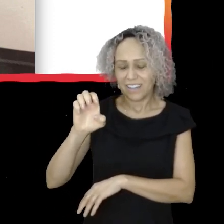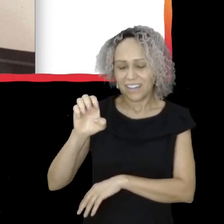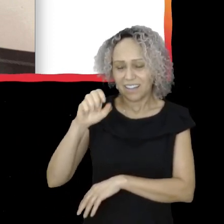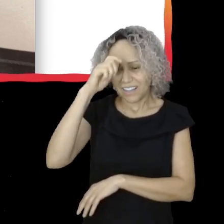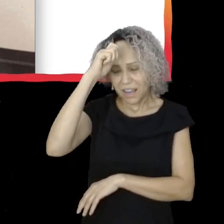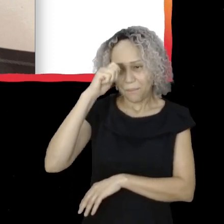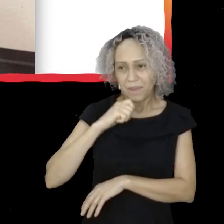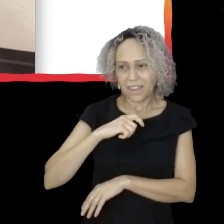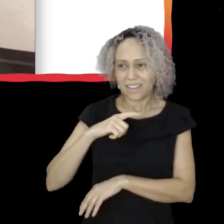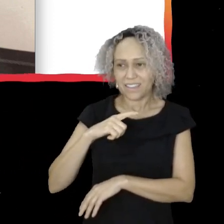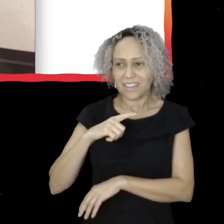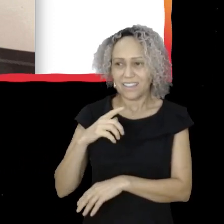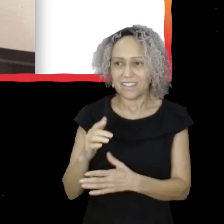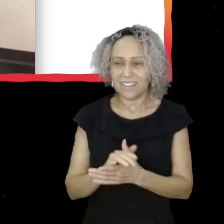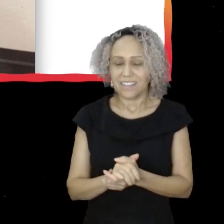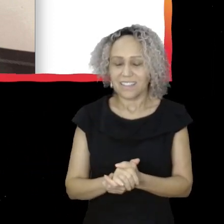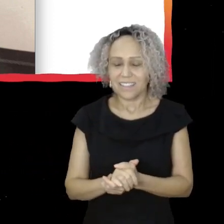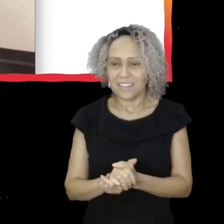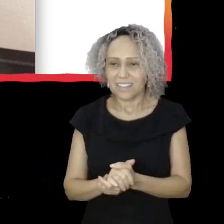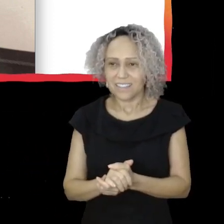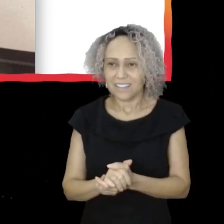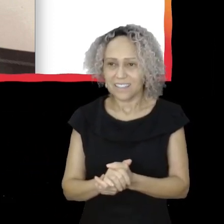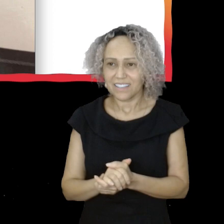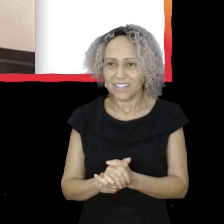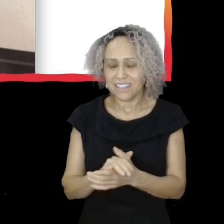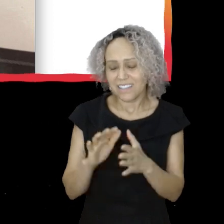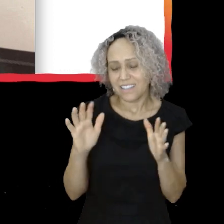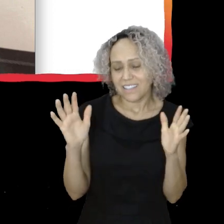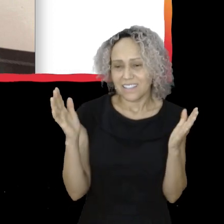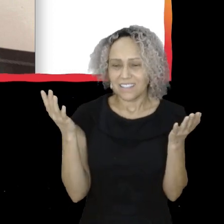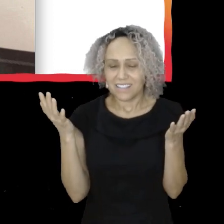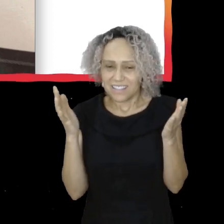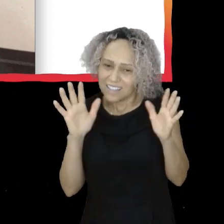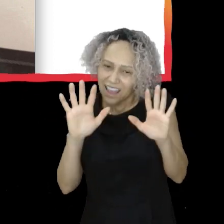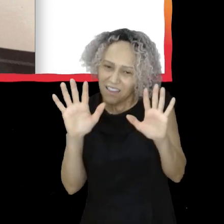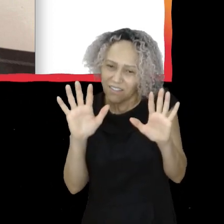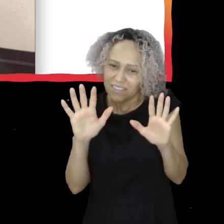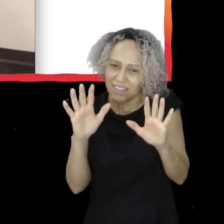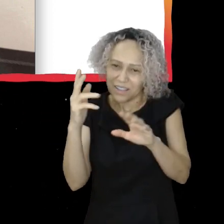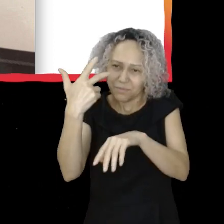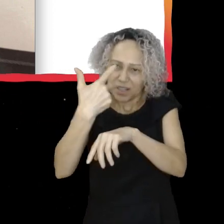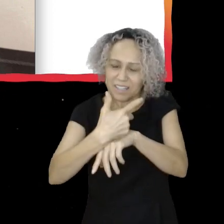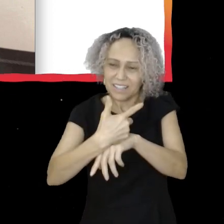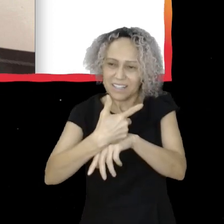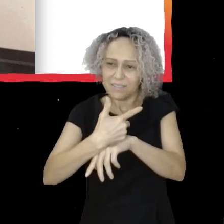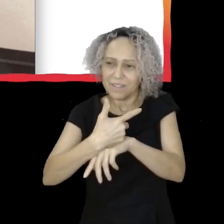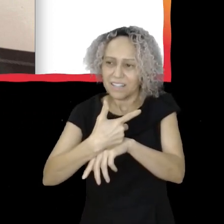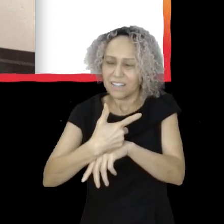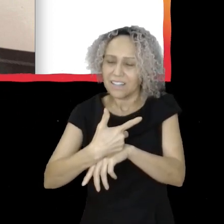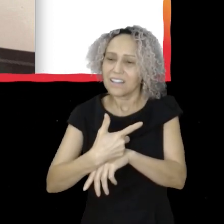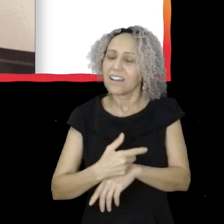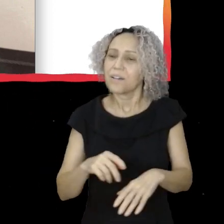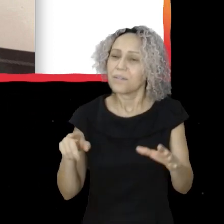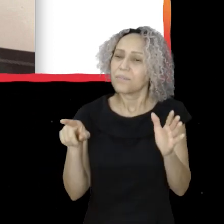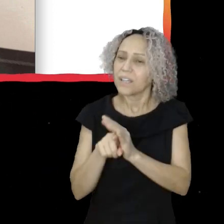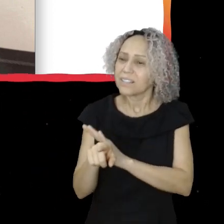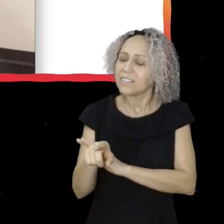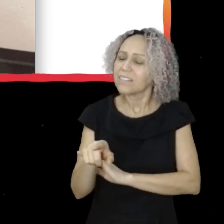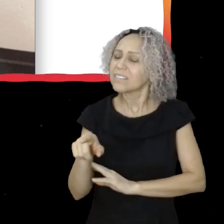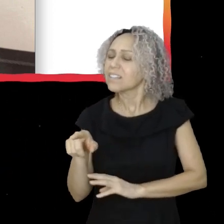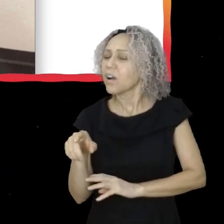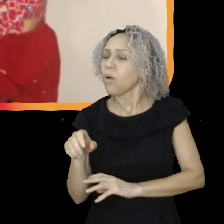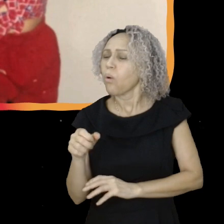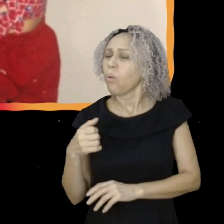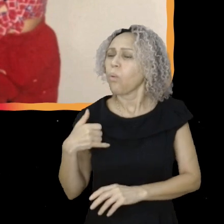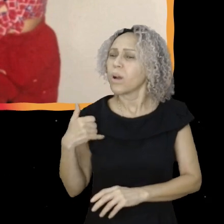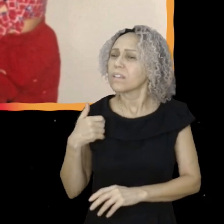ursinho numa das pernas. E estendendo as mãozinhas em direção à câmera. Ana Júlia, quantos anos tu tinha nessa foto? Uns dois?